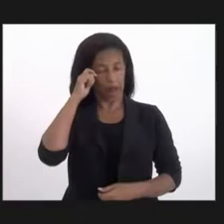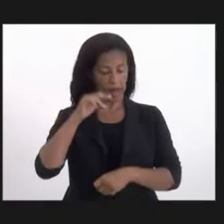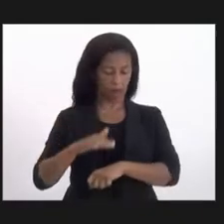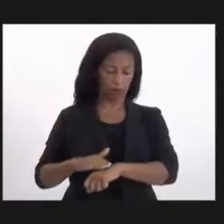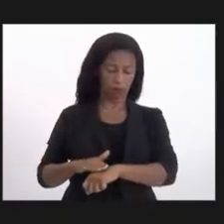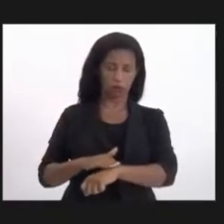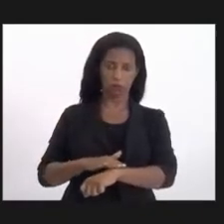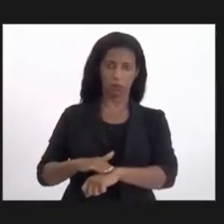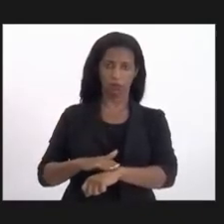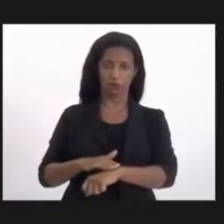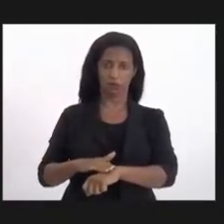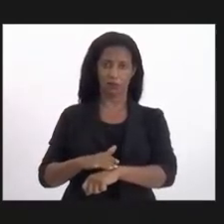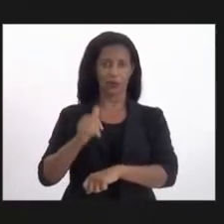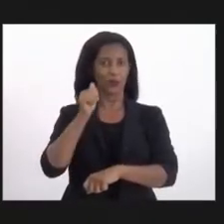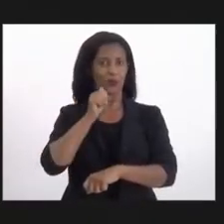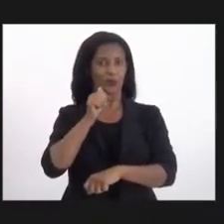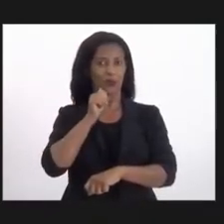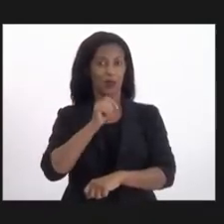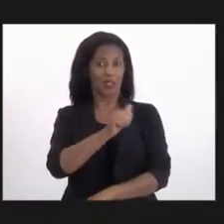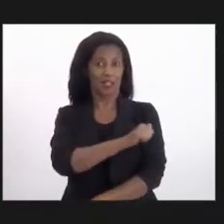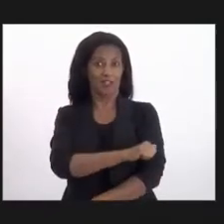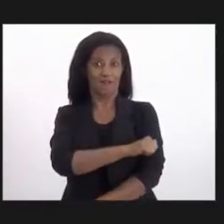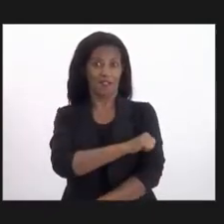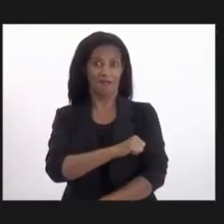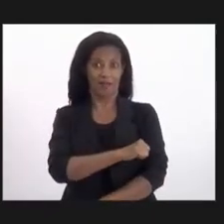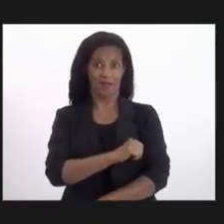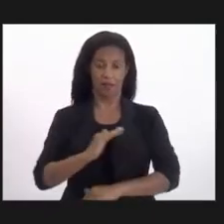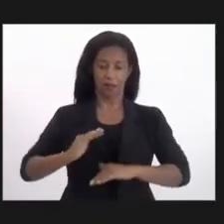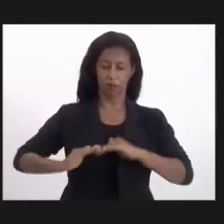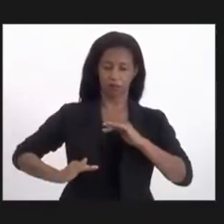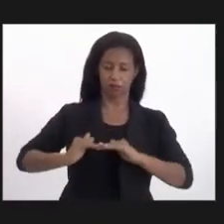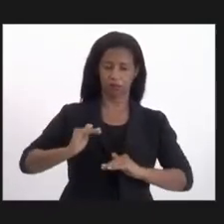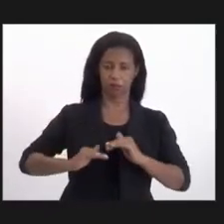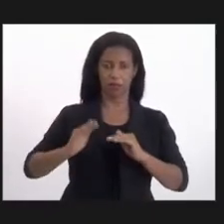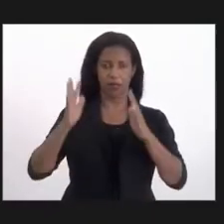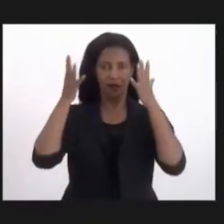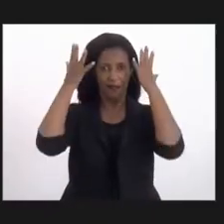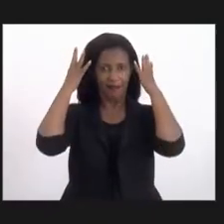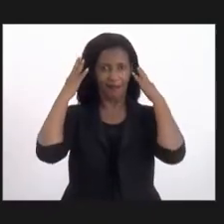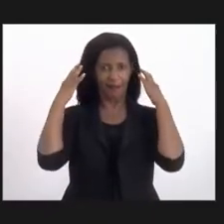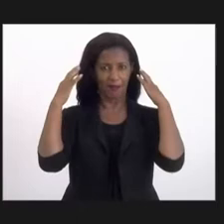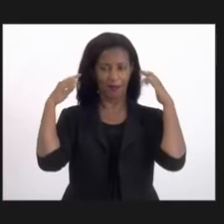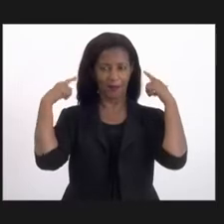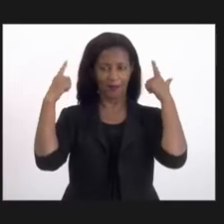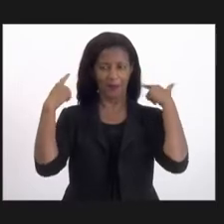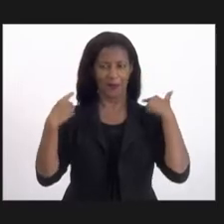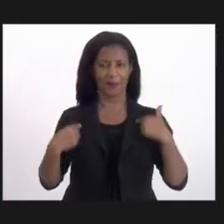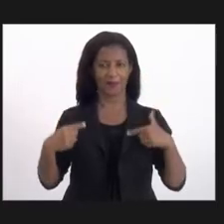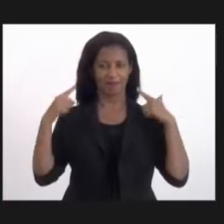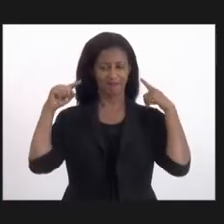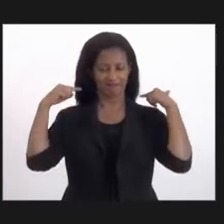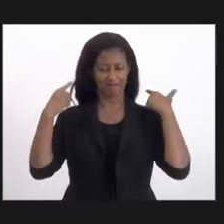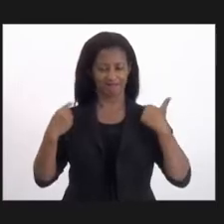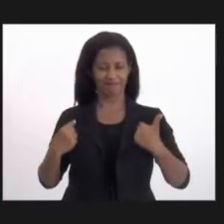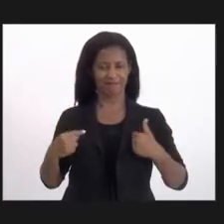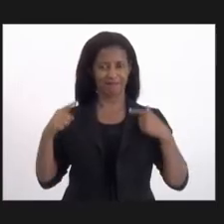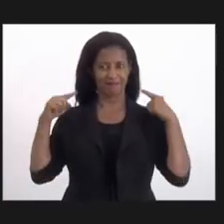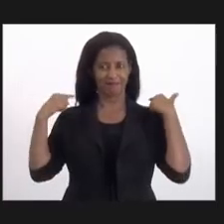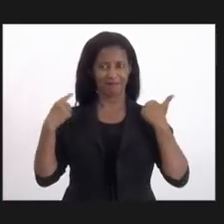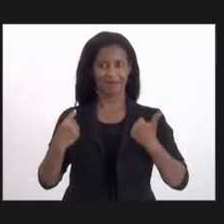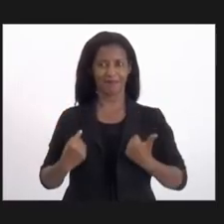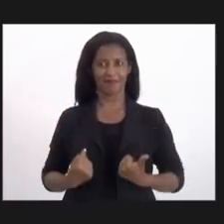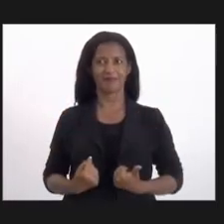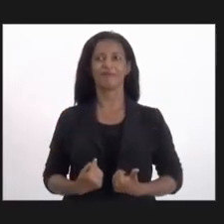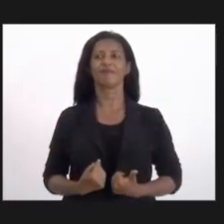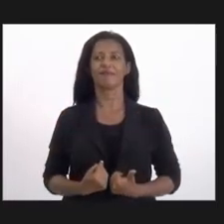sou uma mulher negra, enfermeira, meus cabelos são enroladinhos, é